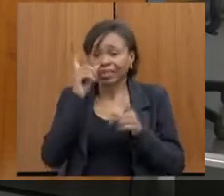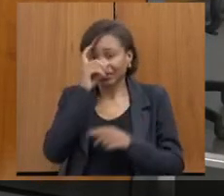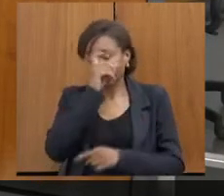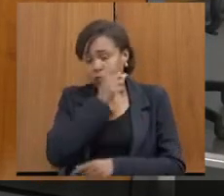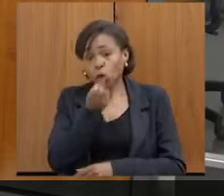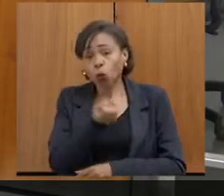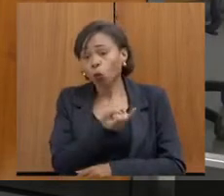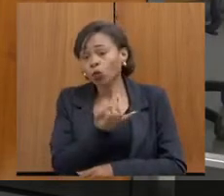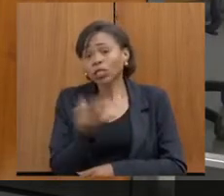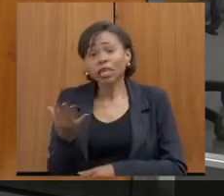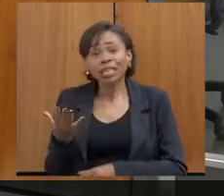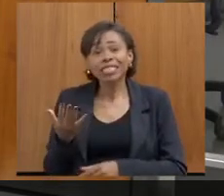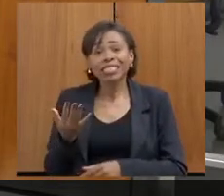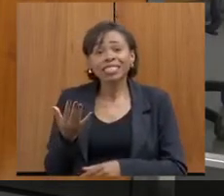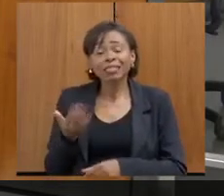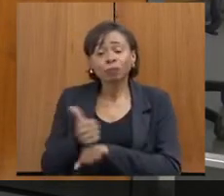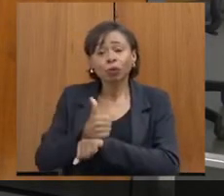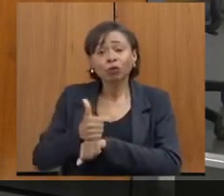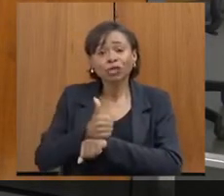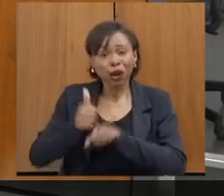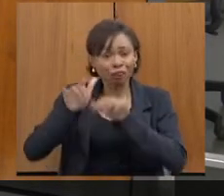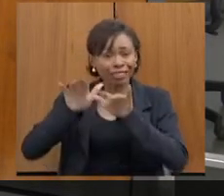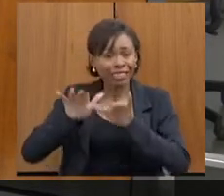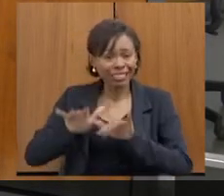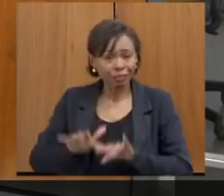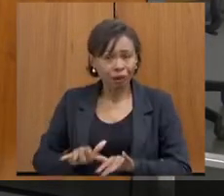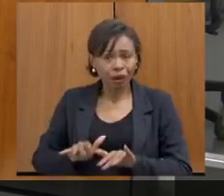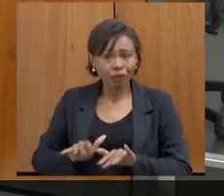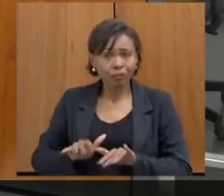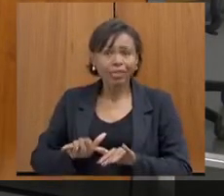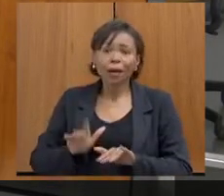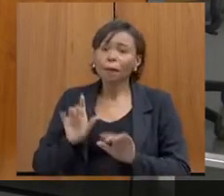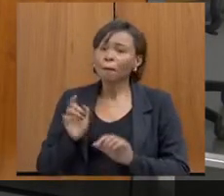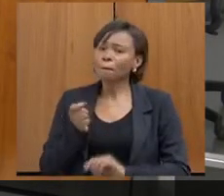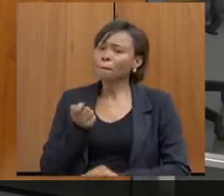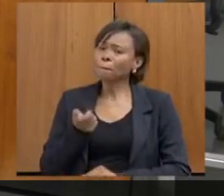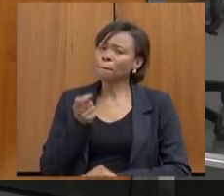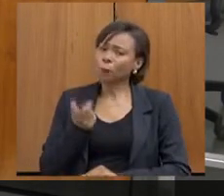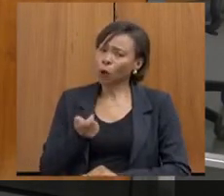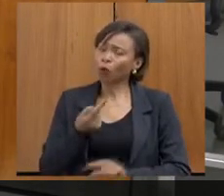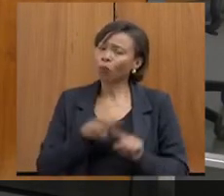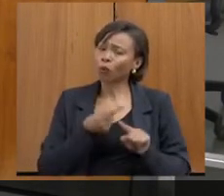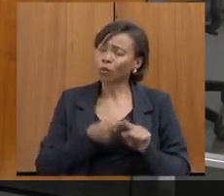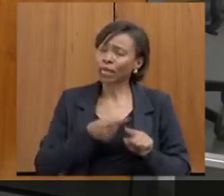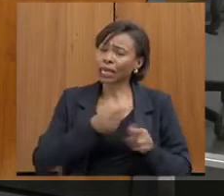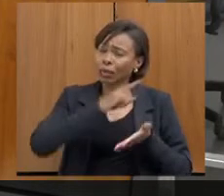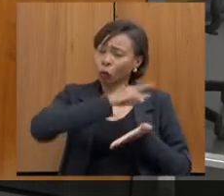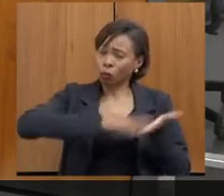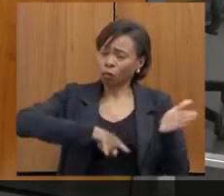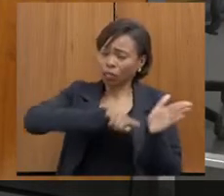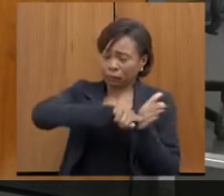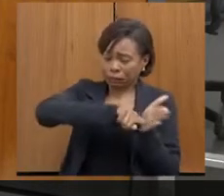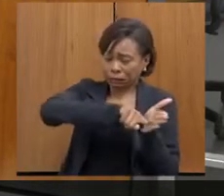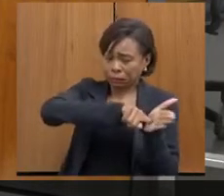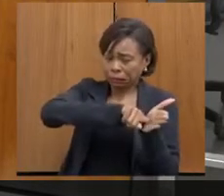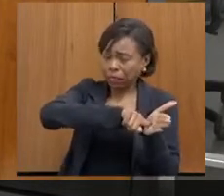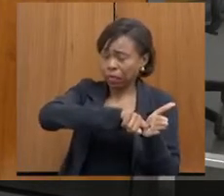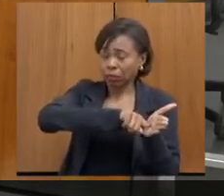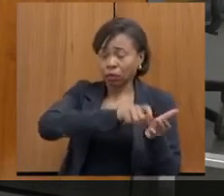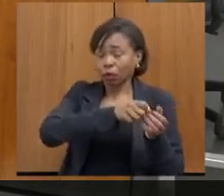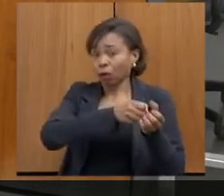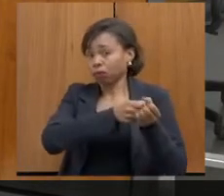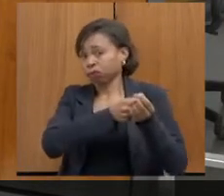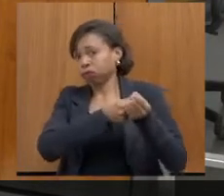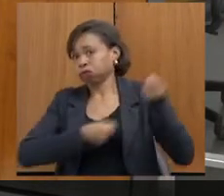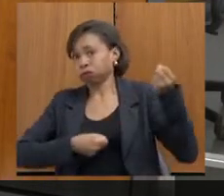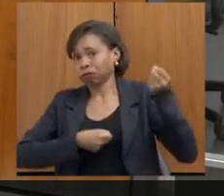quantitativo de escrivão que a gente tem, sabe, é muito pouco comparado ao número de inquéritos que a gente tem na delegacia. A gente precisaria de servidor para desofogar